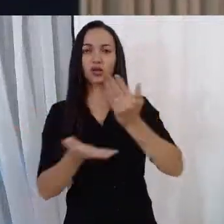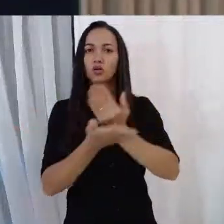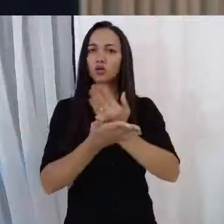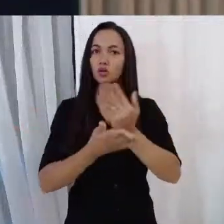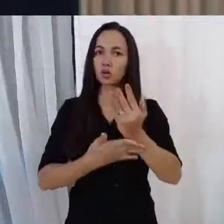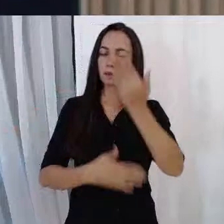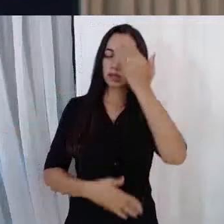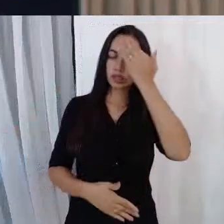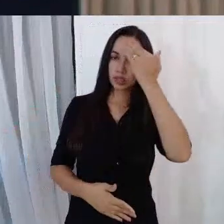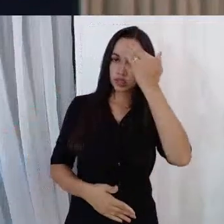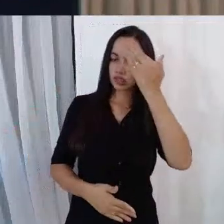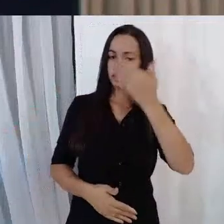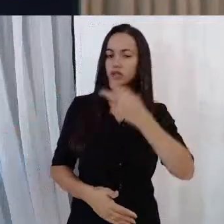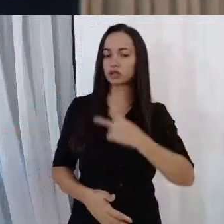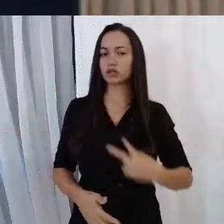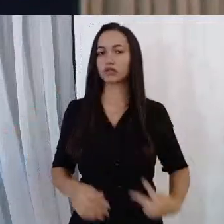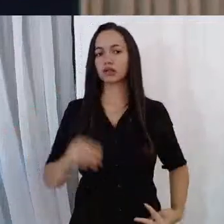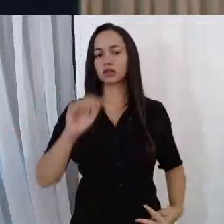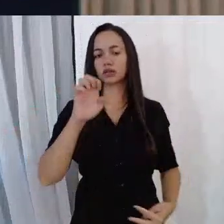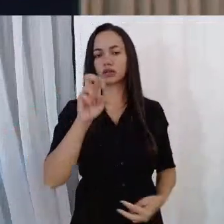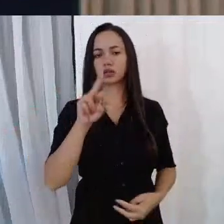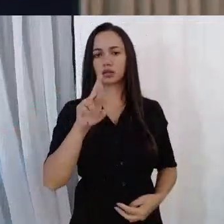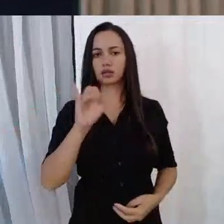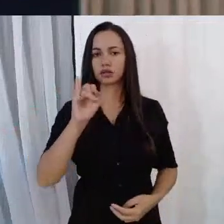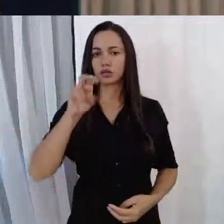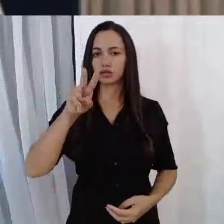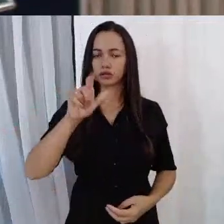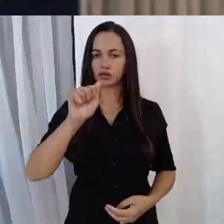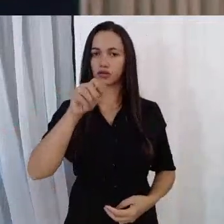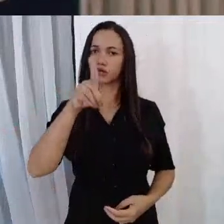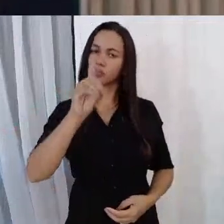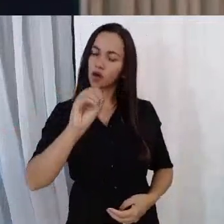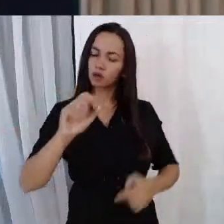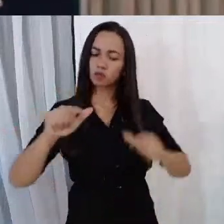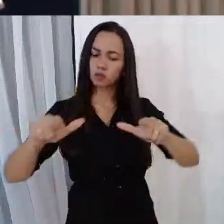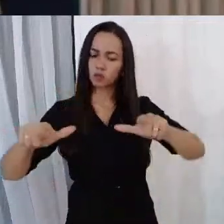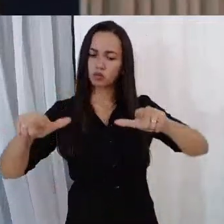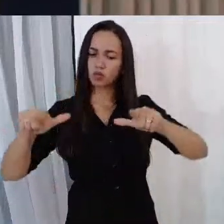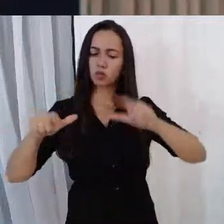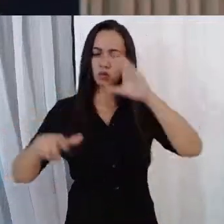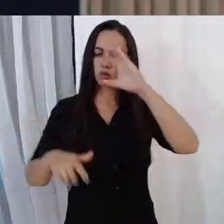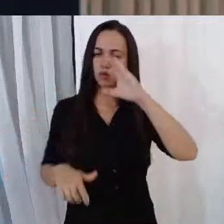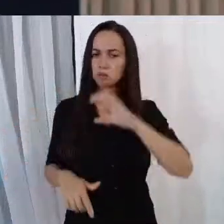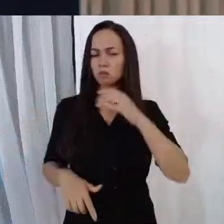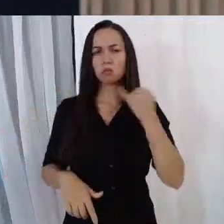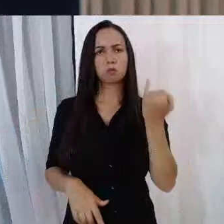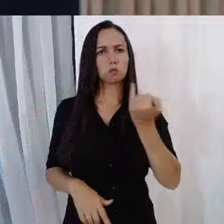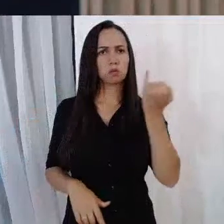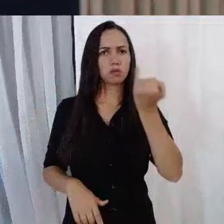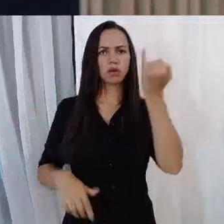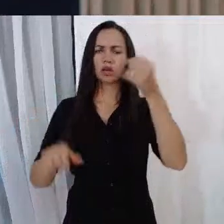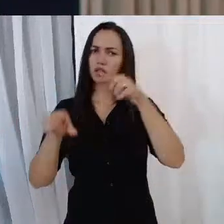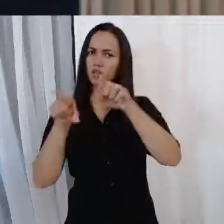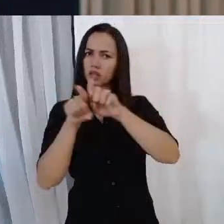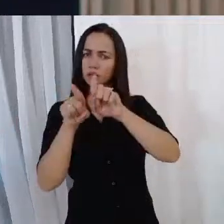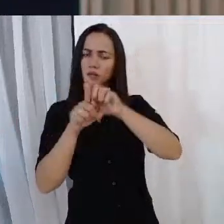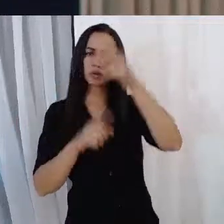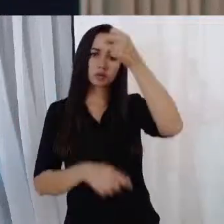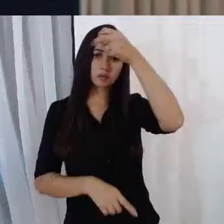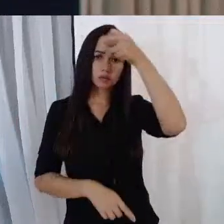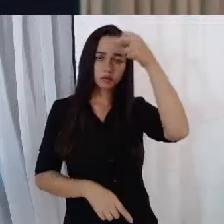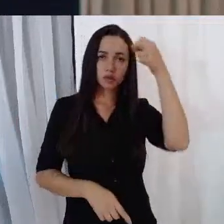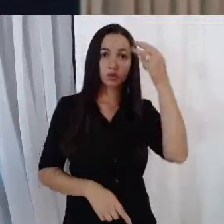vereador Erivaldo Pereira e aos demais por me conceder esse título de tamanha importância e também ao prefeito, doutor